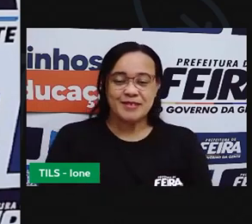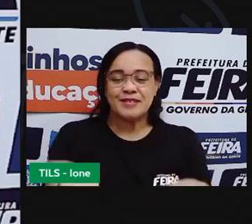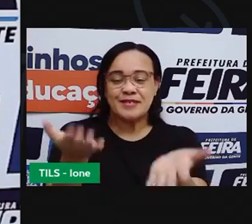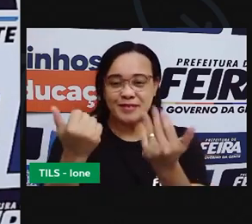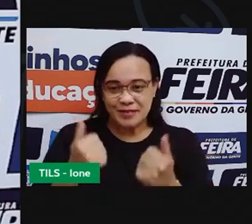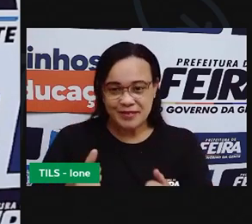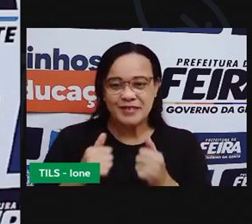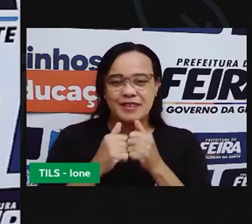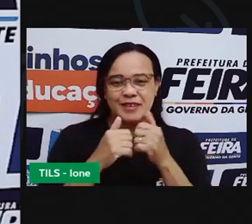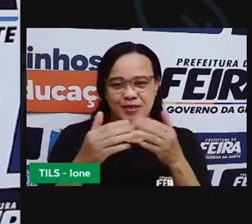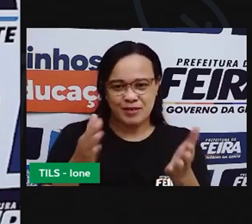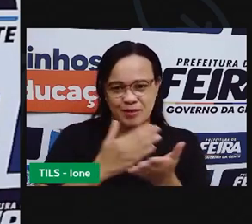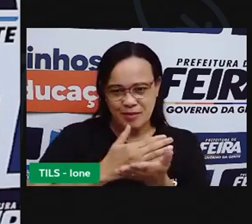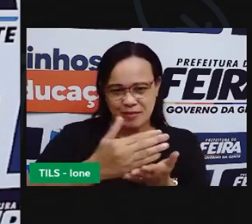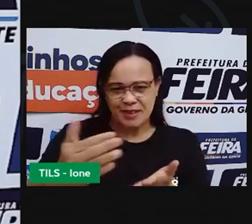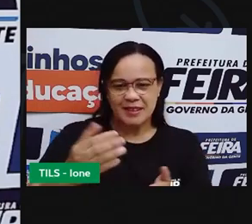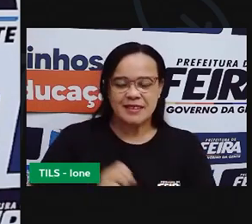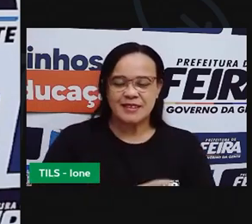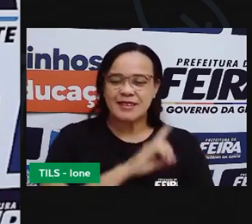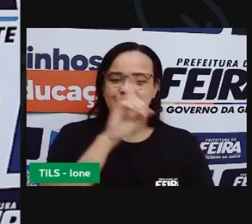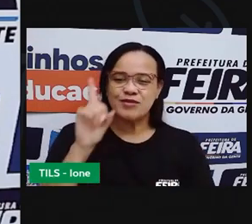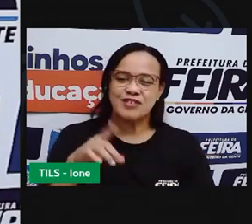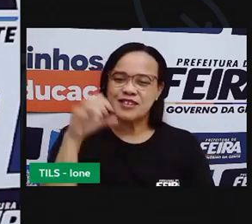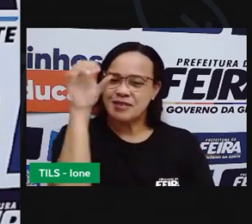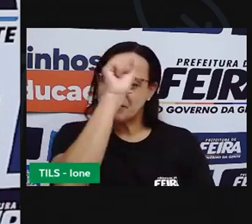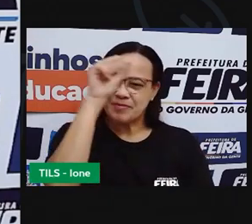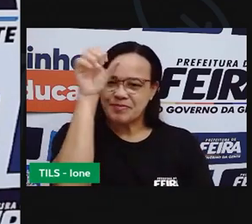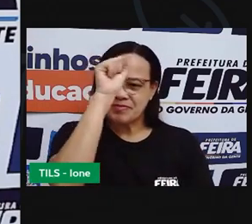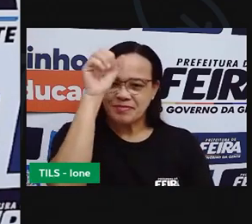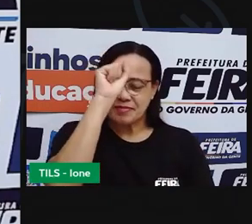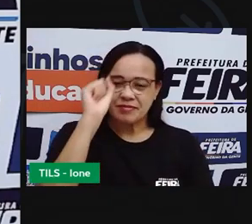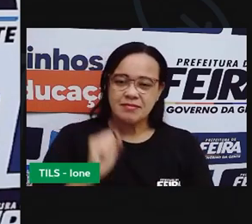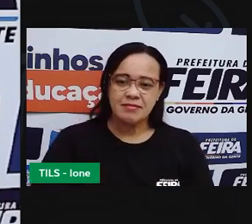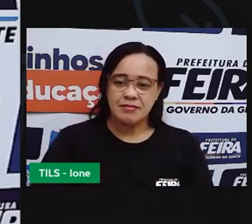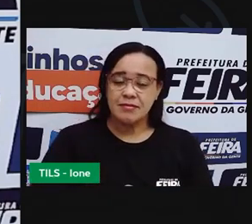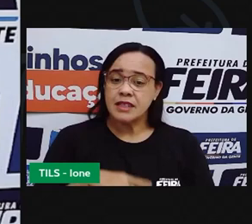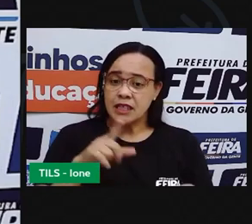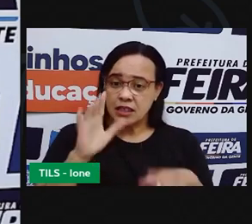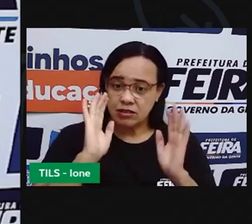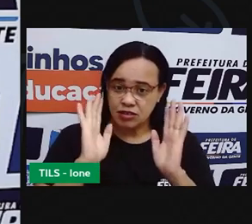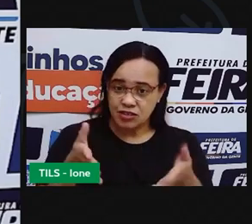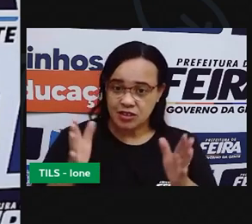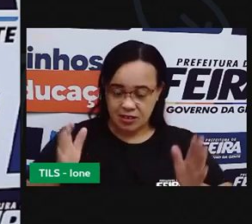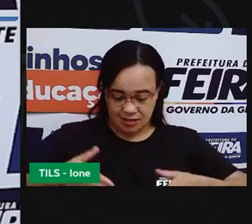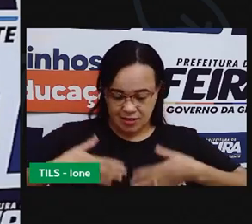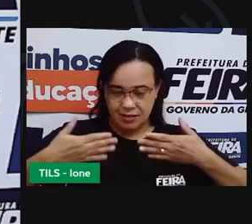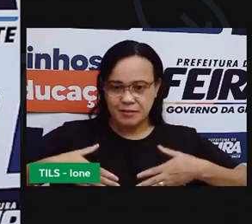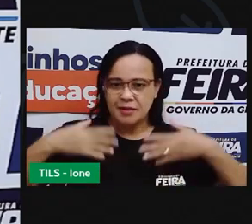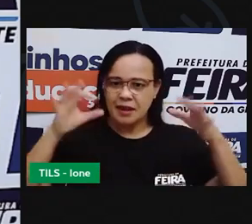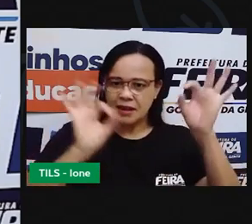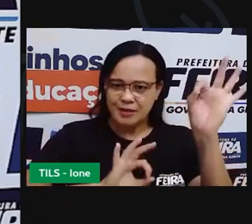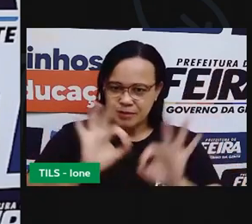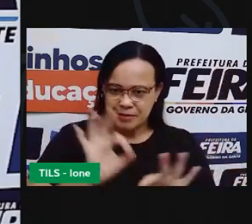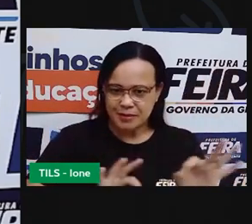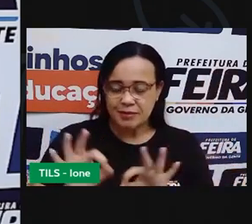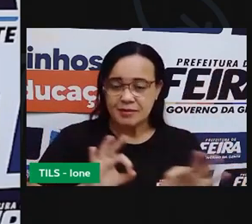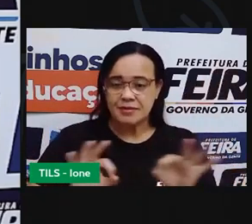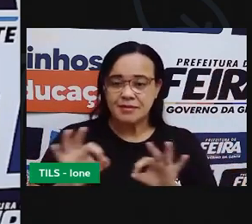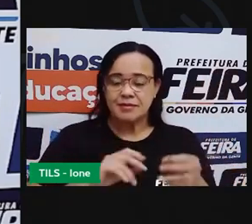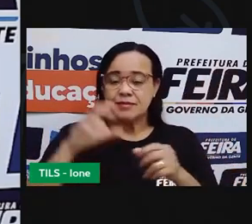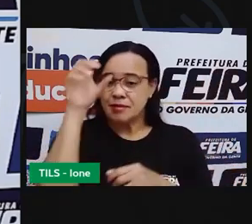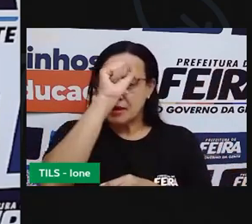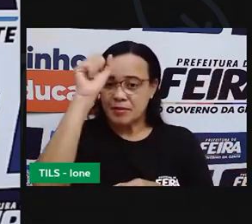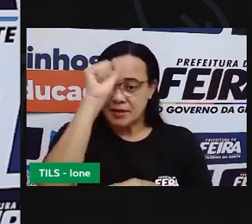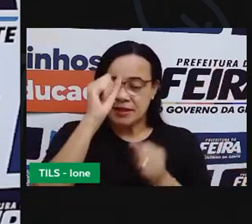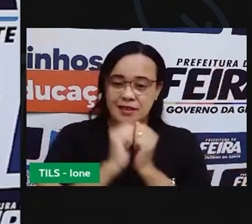Vamos começar mais um dia de aprendizagem. Estão preparados, animados para aprender comigo, para